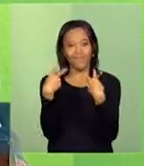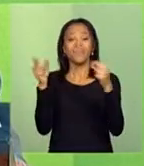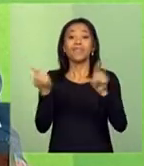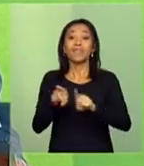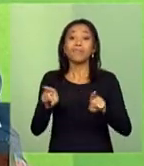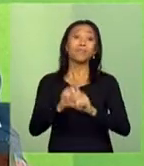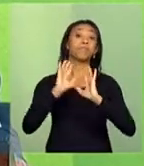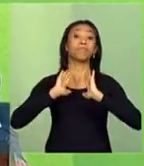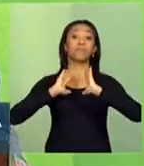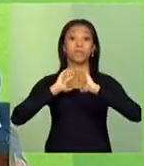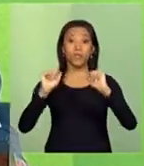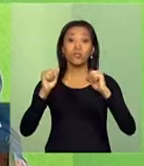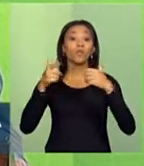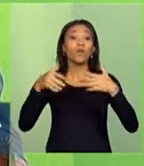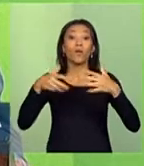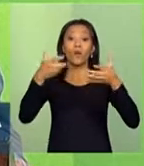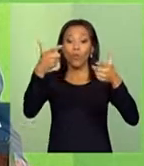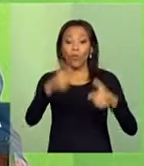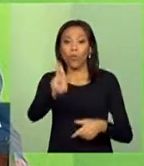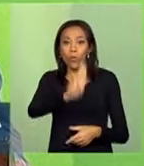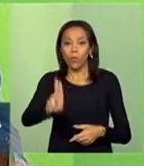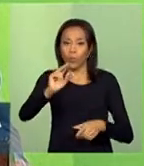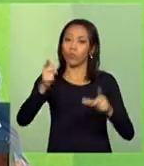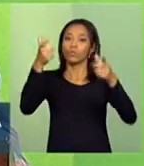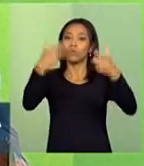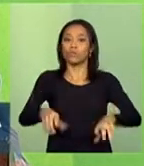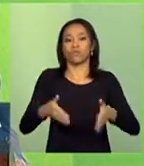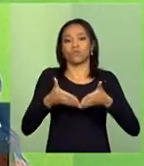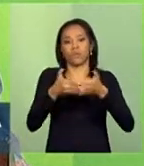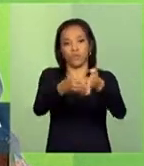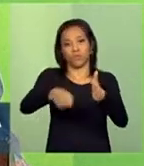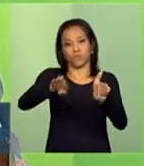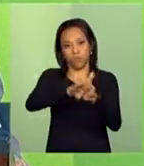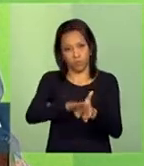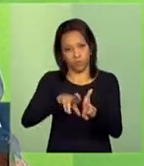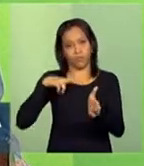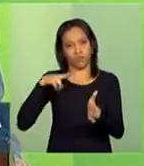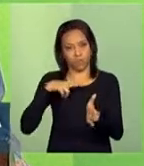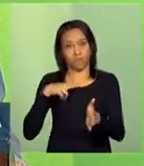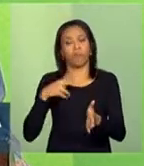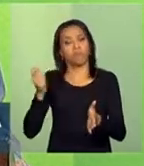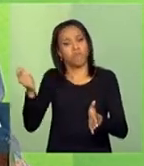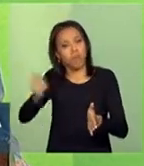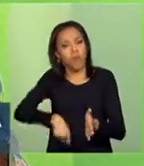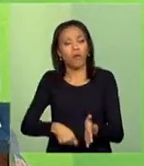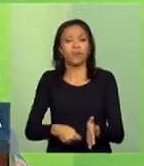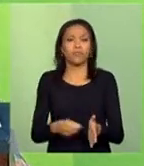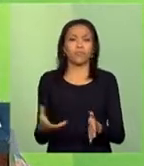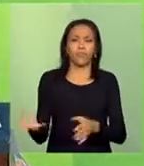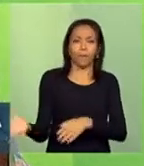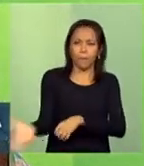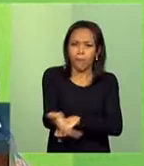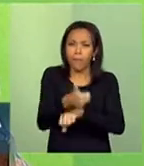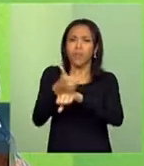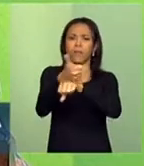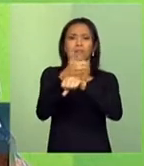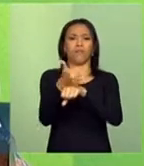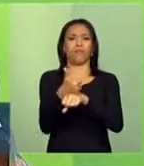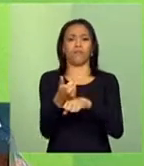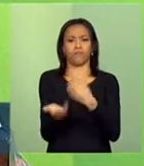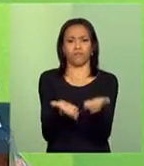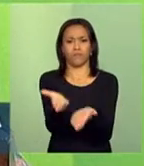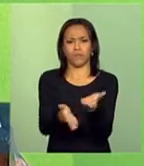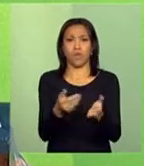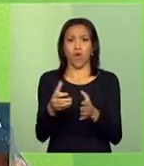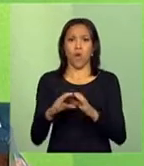terminal de uso privado para, repito, aumentar a eficiência, aumentar o volume